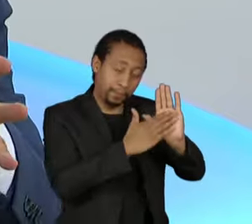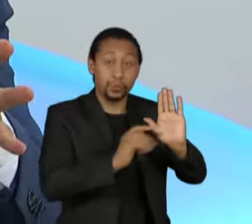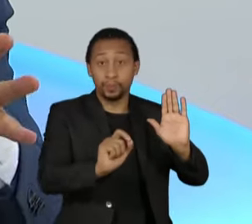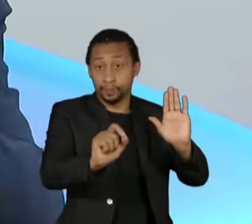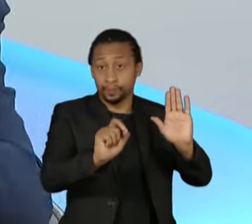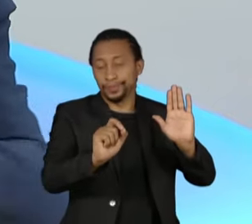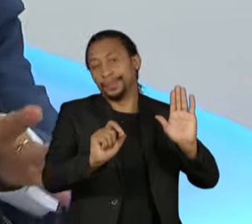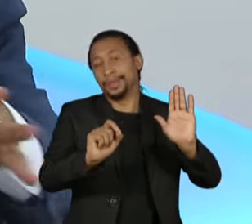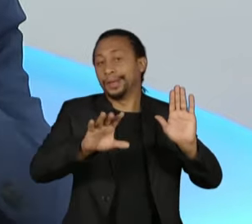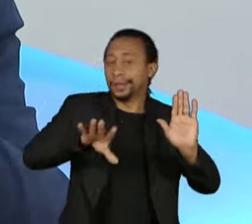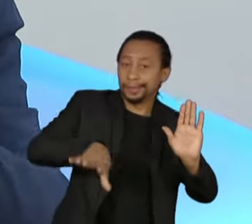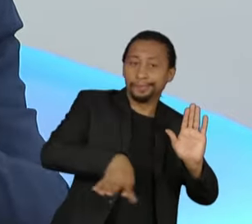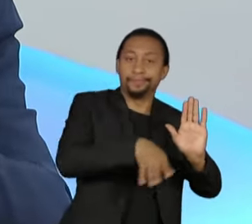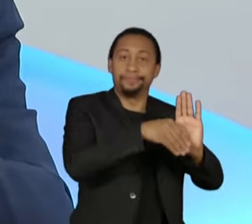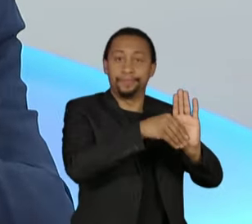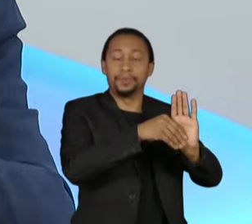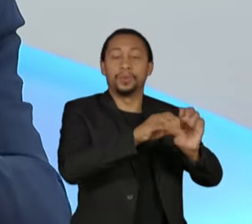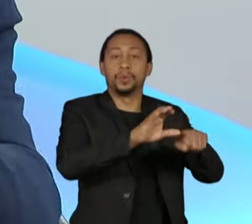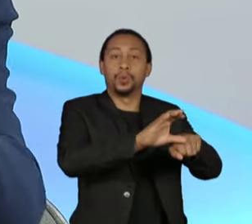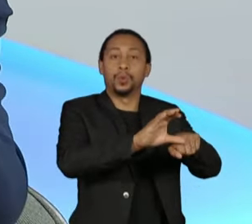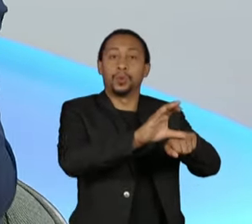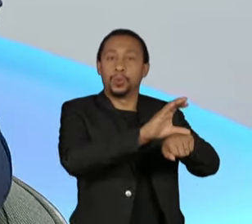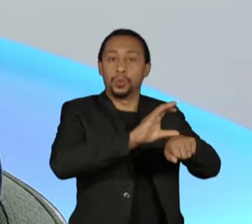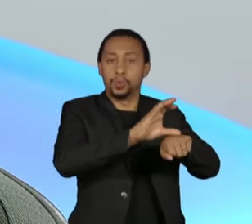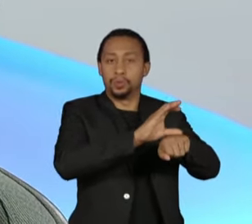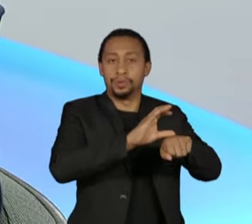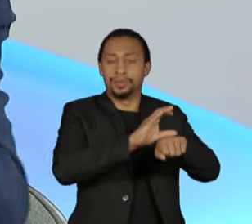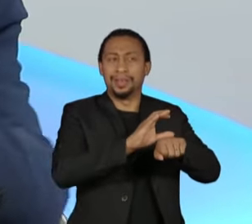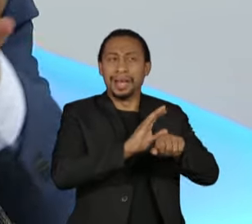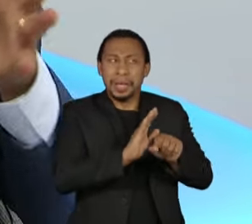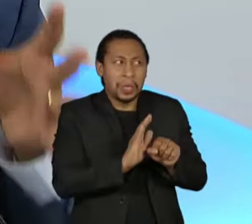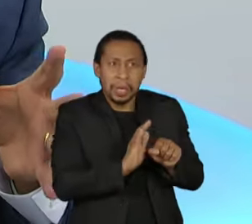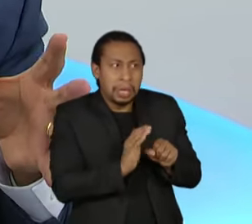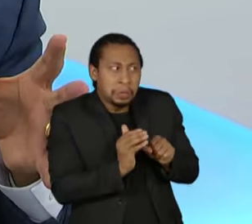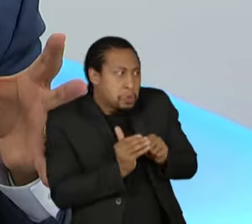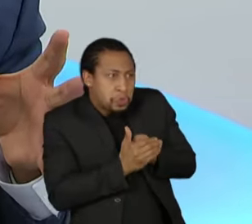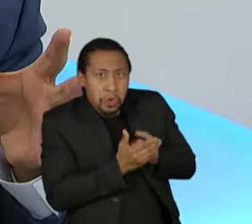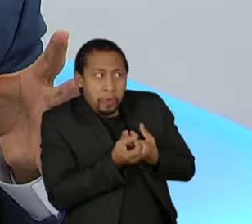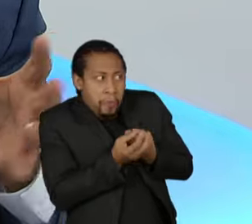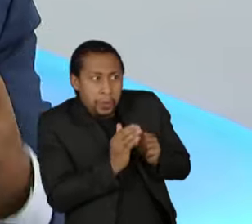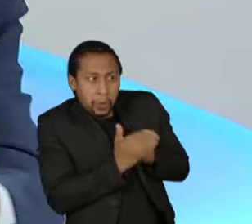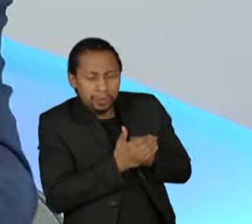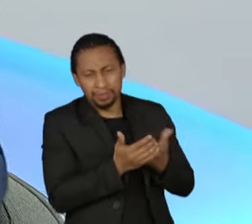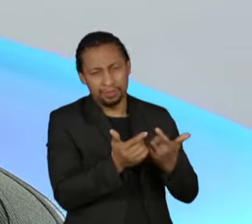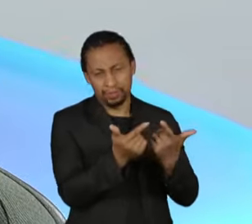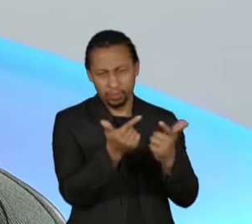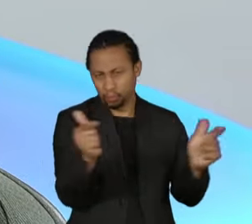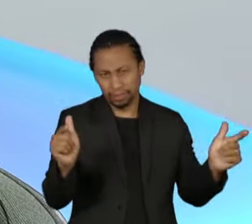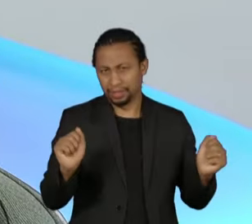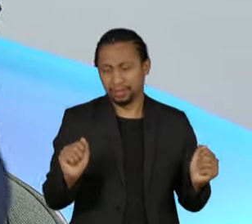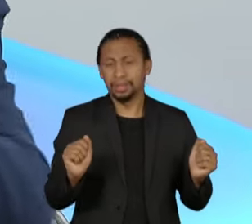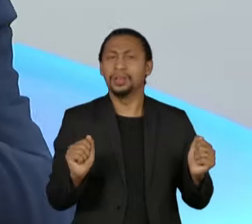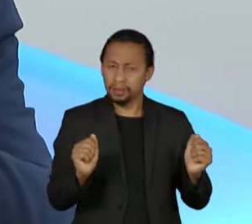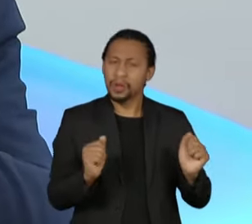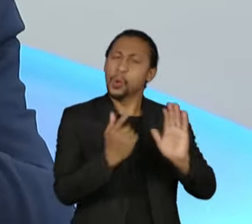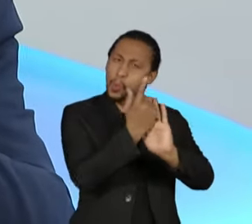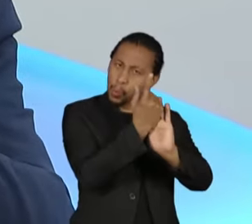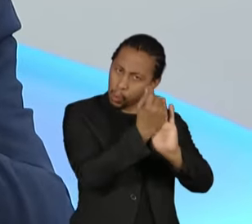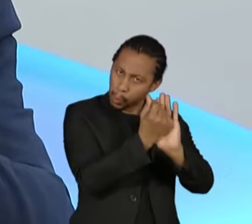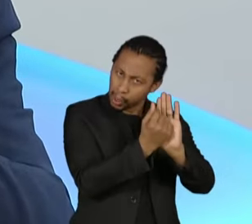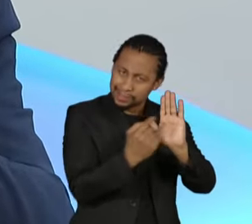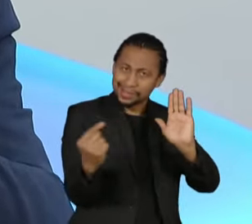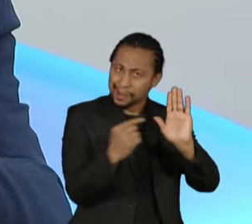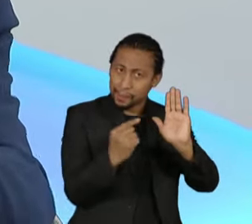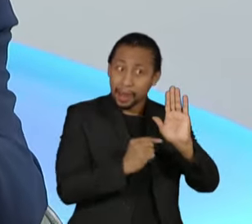tem nada, vamos dizer aqui, a esconder. É abrir mesmo um espaço para que a gente tenha as condições